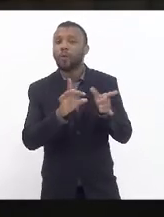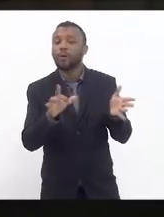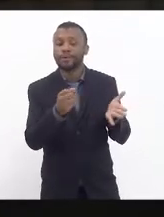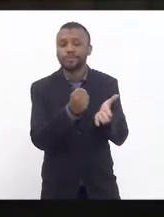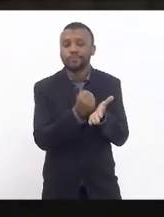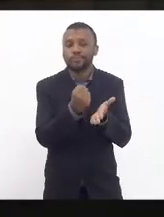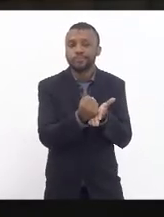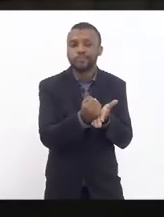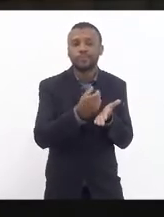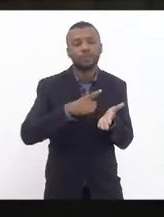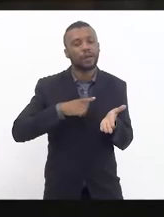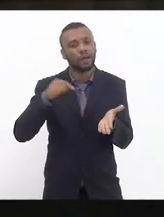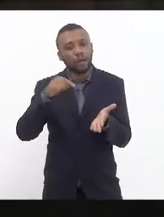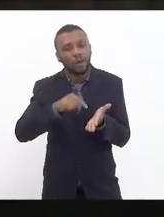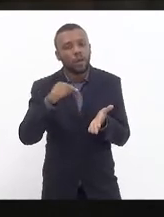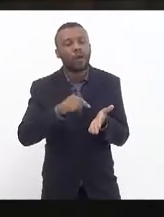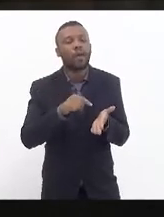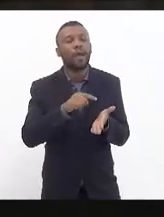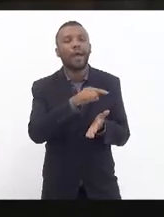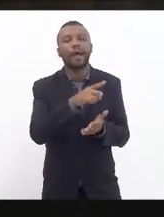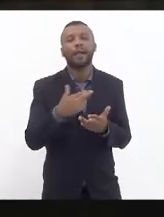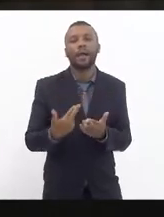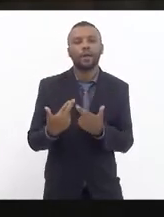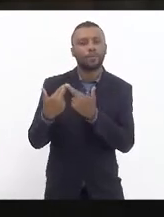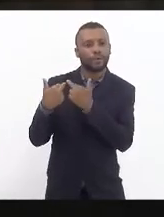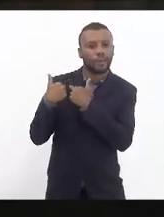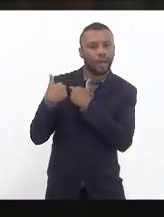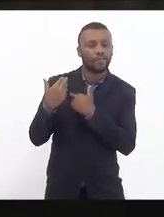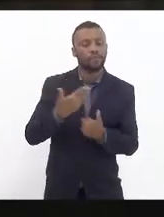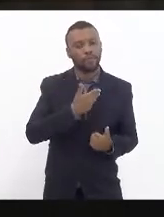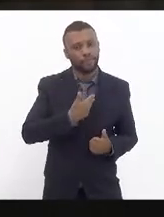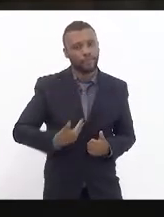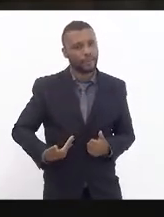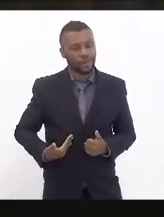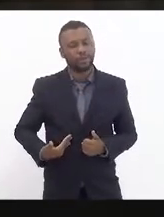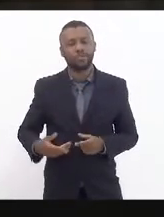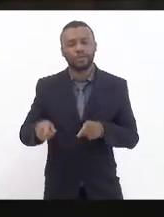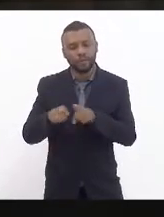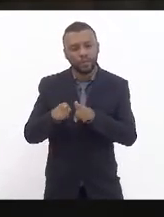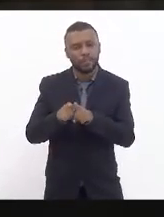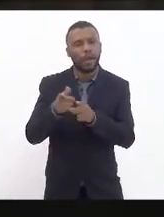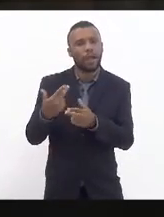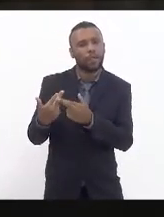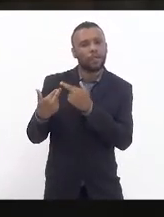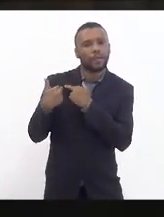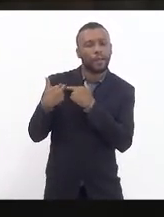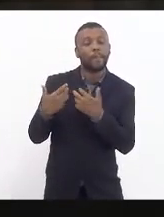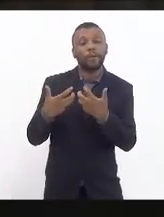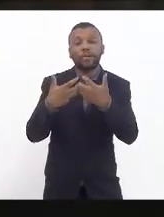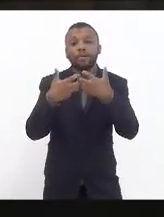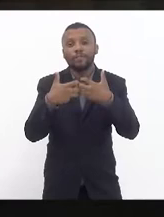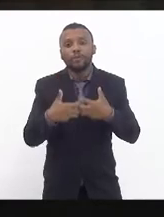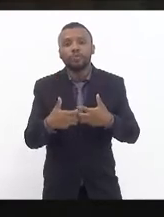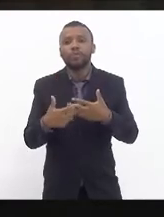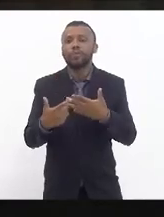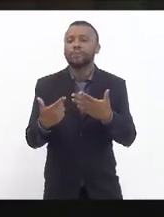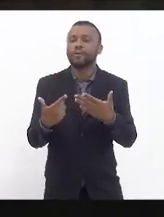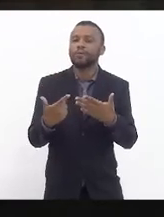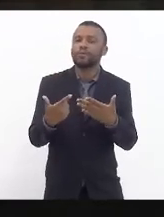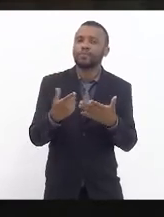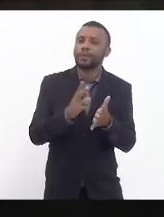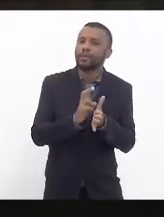através do estado então ela é responsável o governo do estado é responsável pelo funcionamento ou não da supervia porque ela é uma